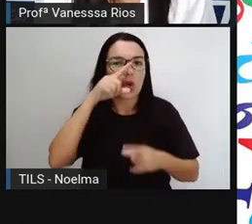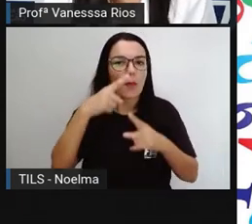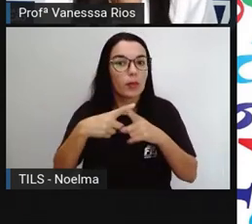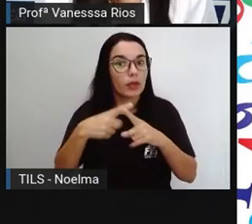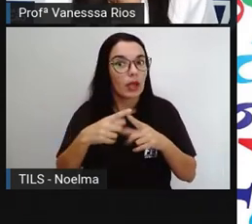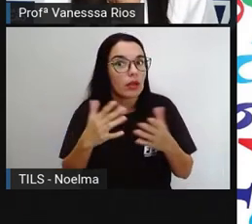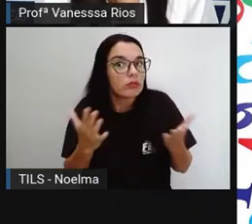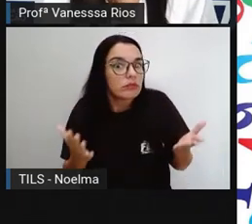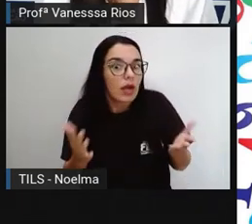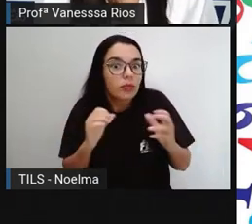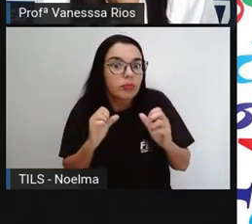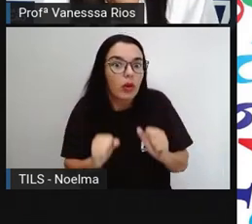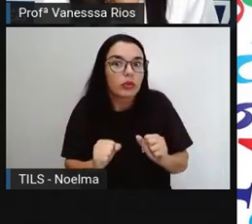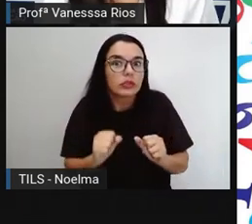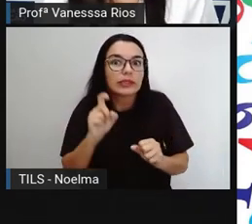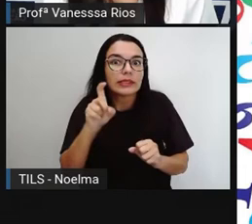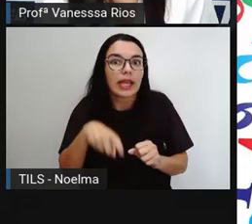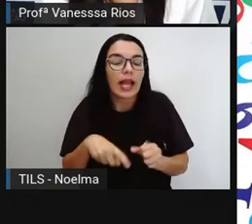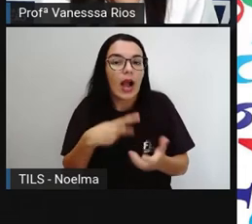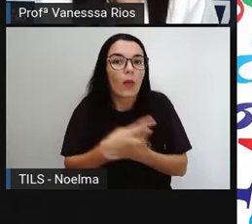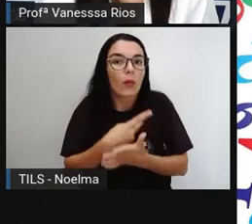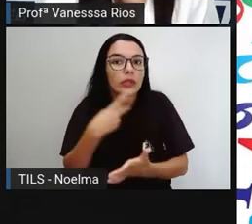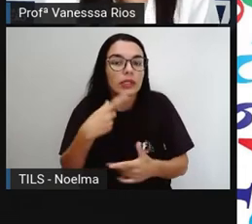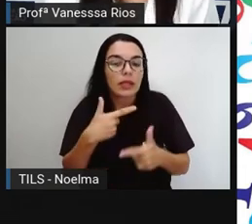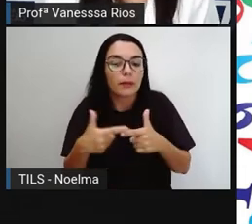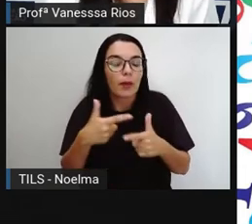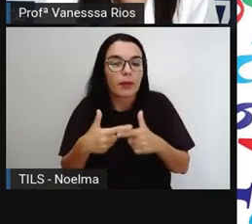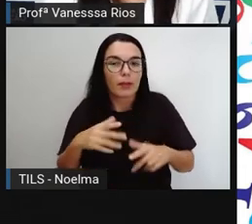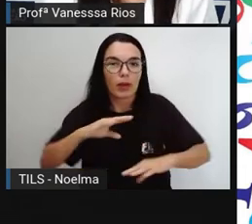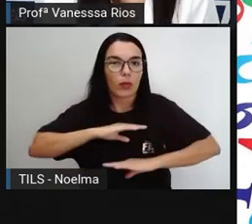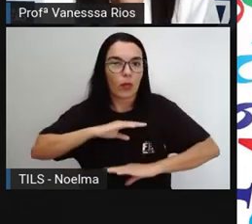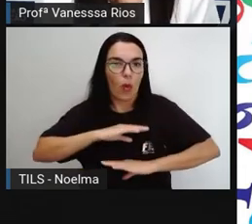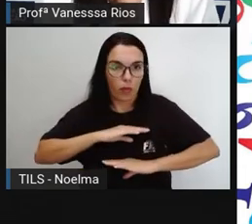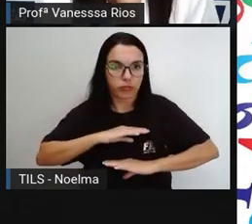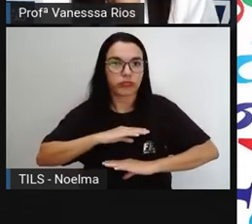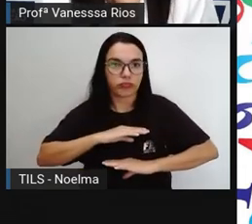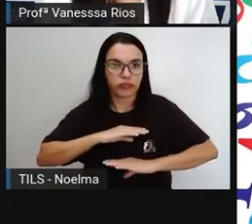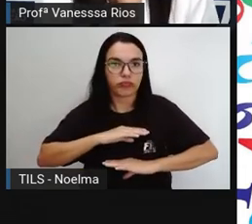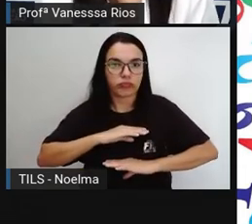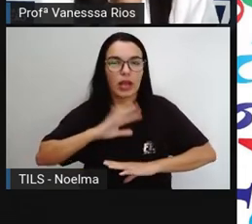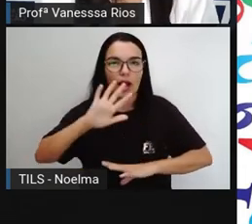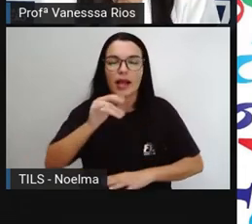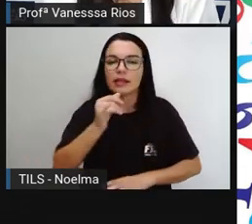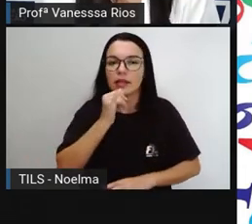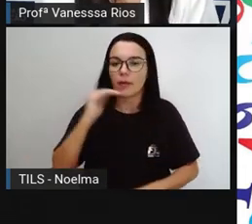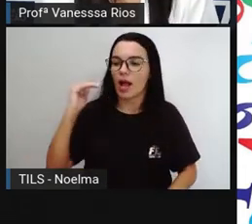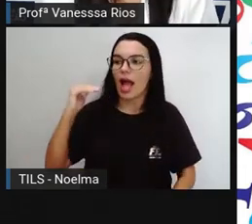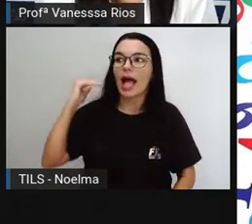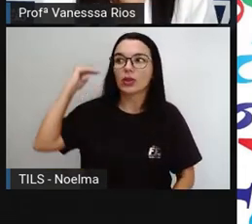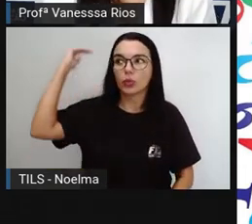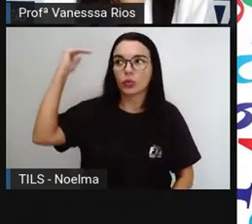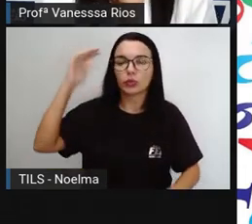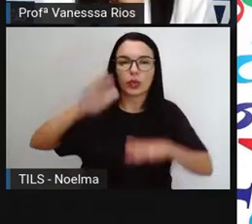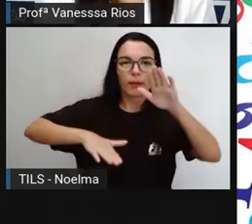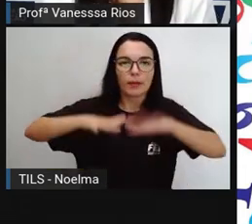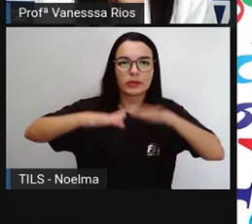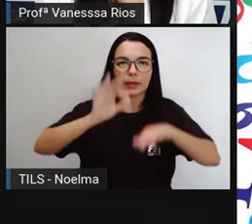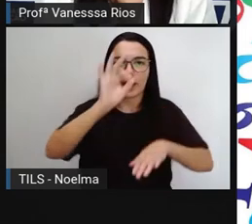atender a todas as necessidades de oxigênio que o corpo tem Para adultos a escala normal